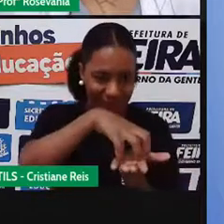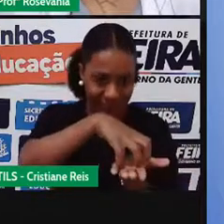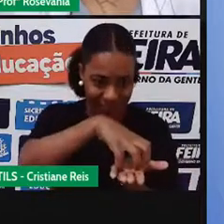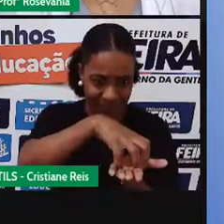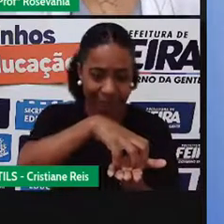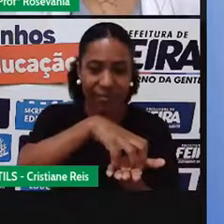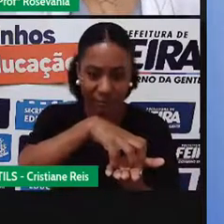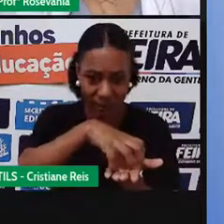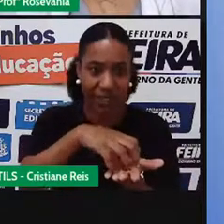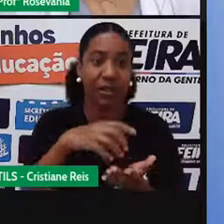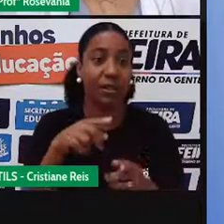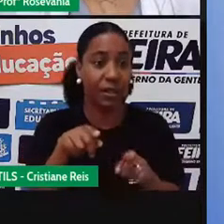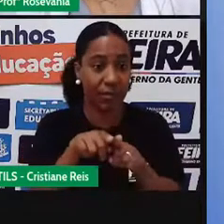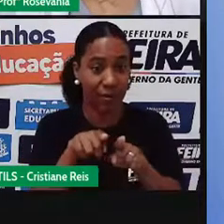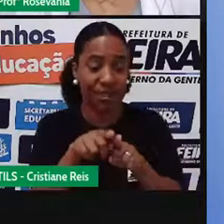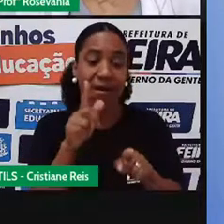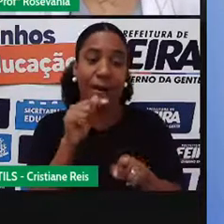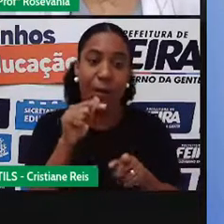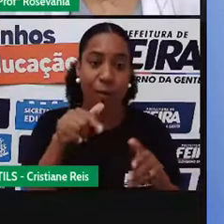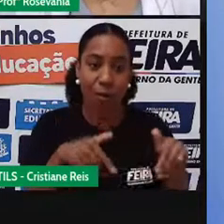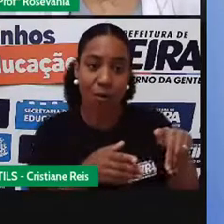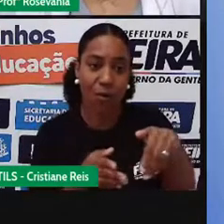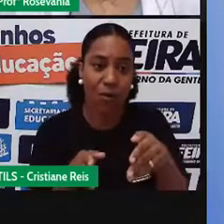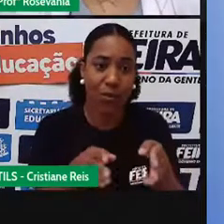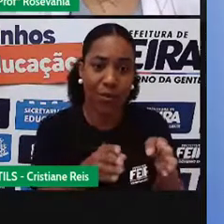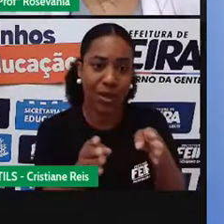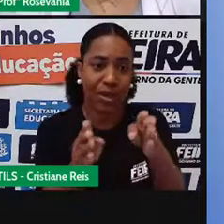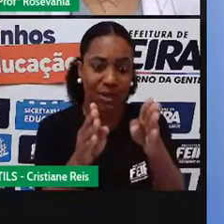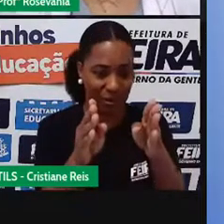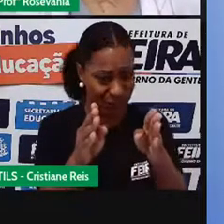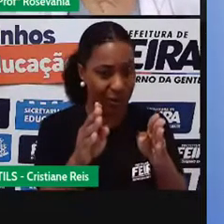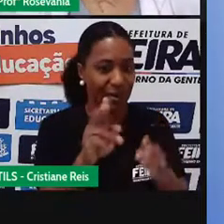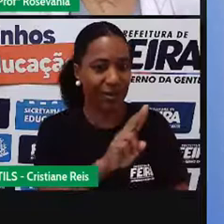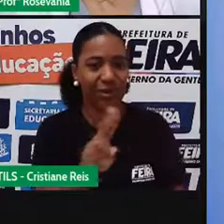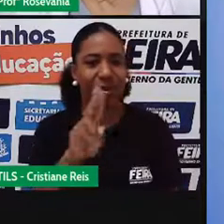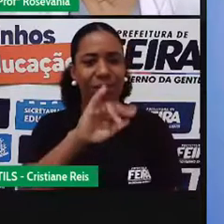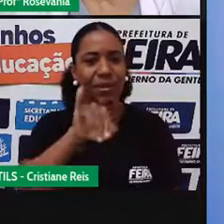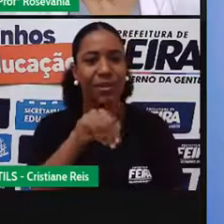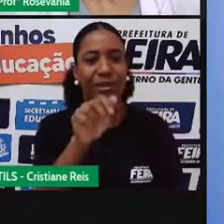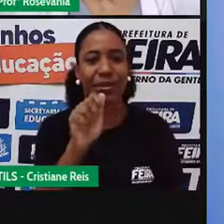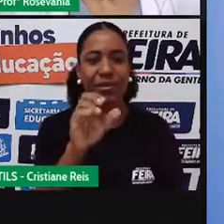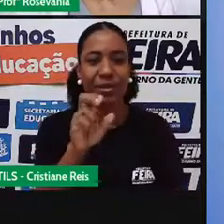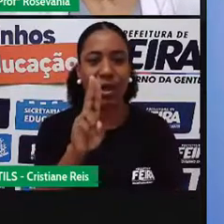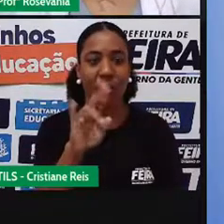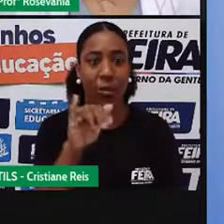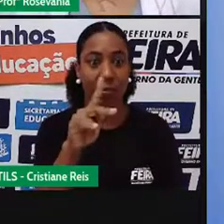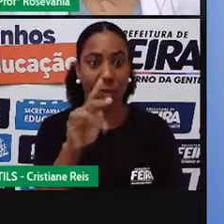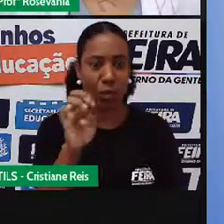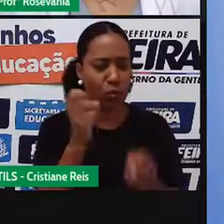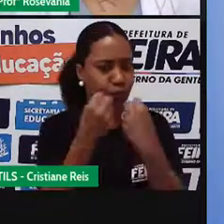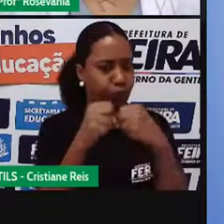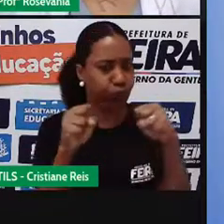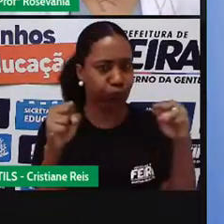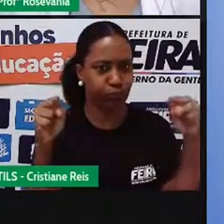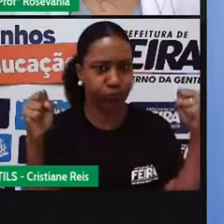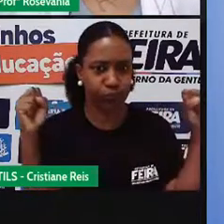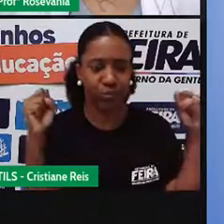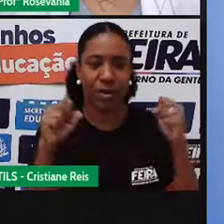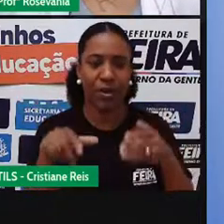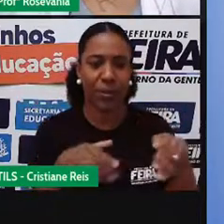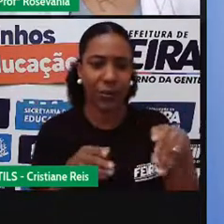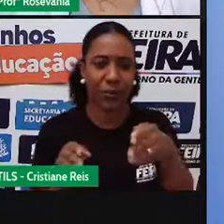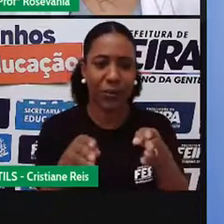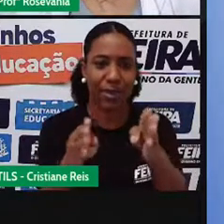rio, né, o meu jacô, chama bastante atenção à extensão dele aqui. E a gente percebe outra